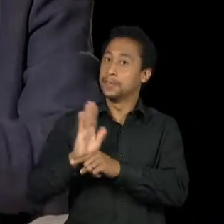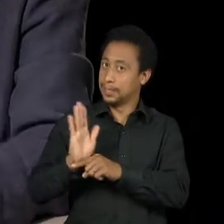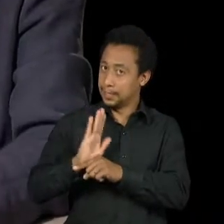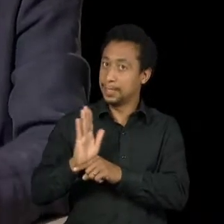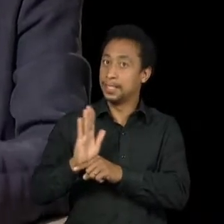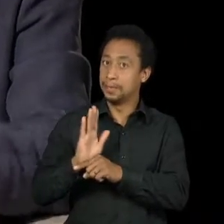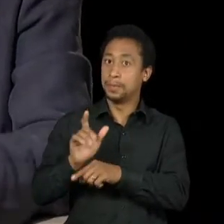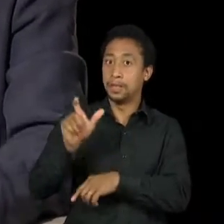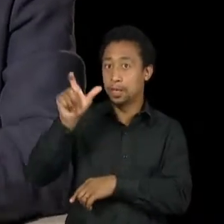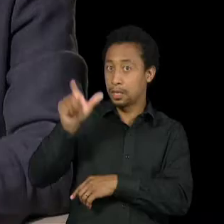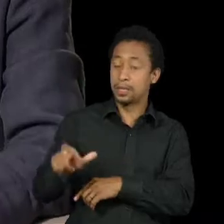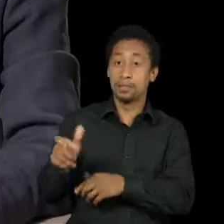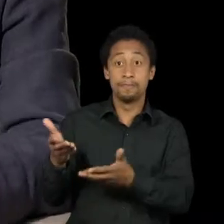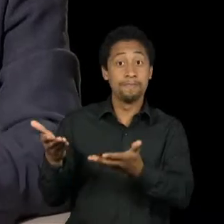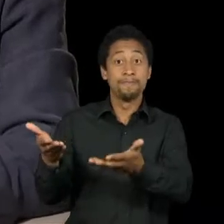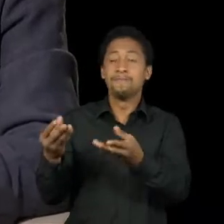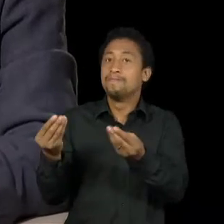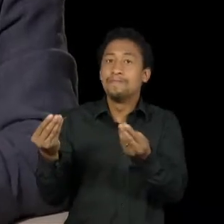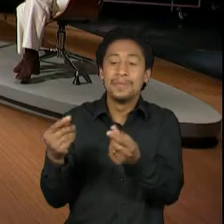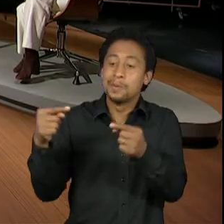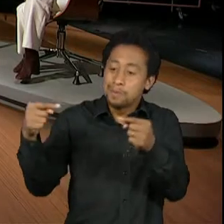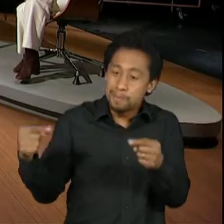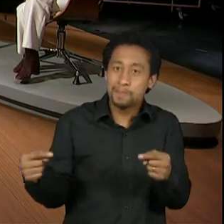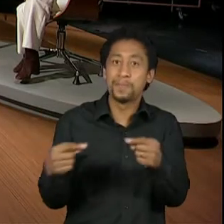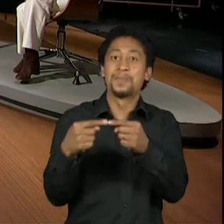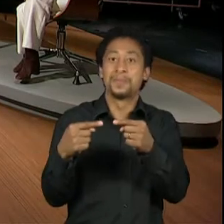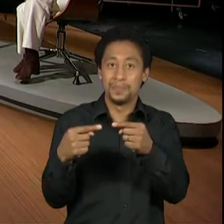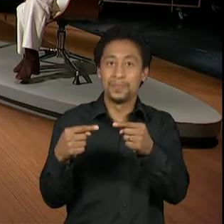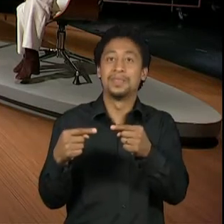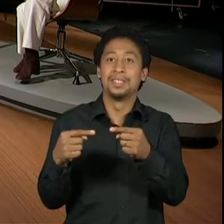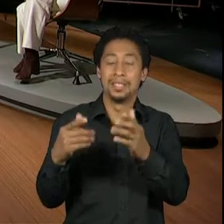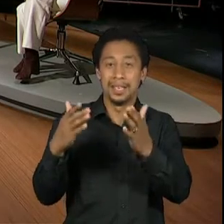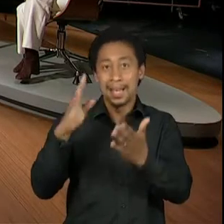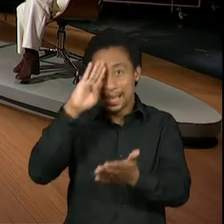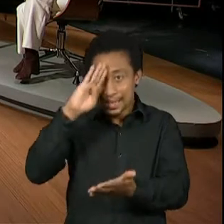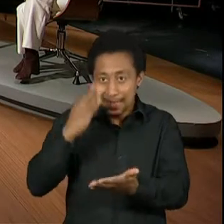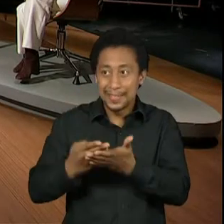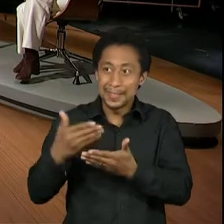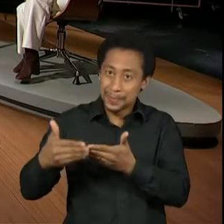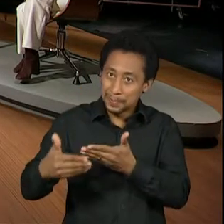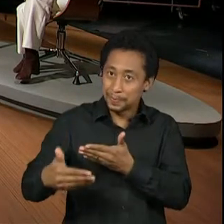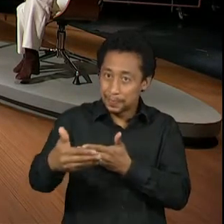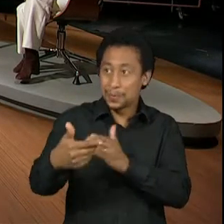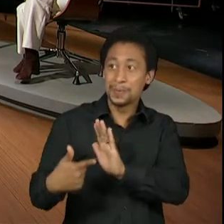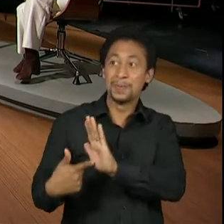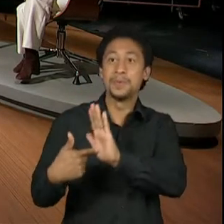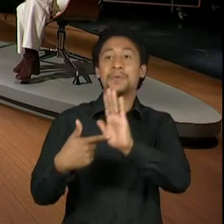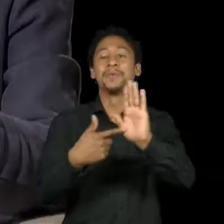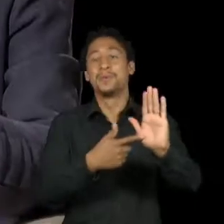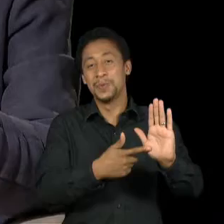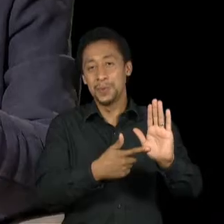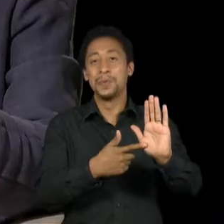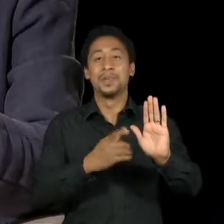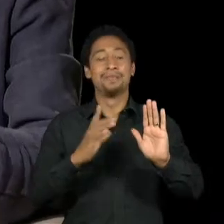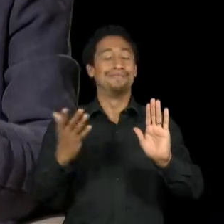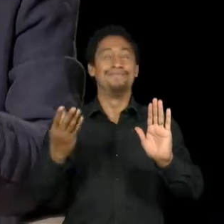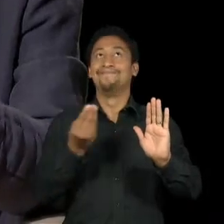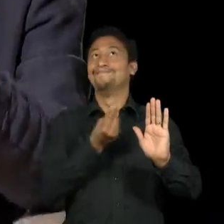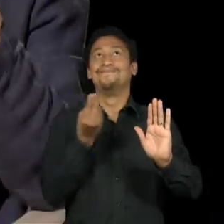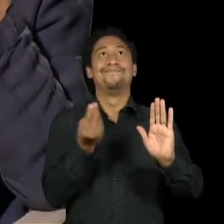absolutamente coerente com o que ela acredita. Ela não faz concessão e eu acho isso de uma dignidade,